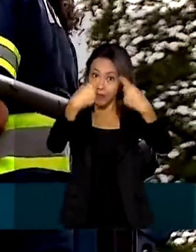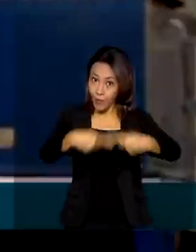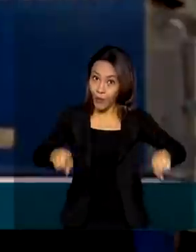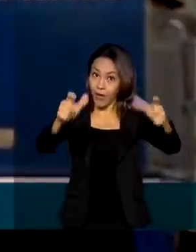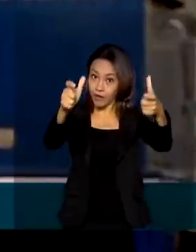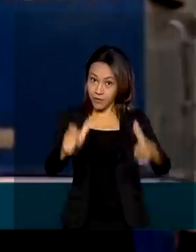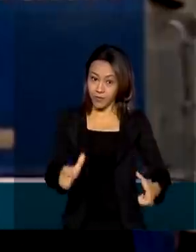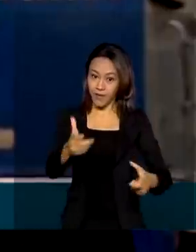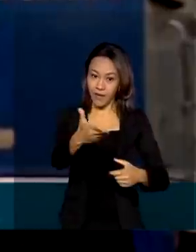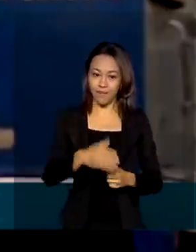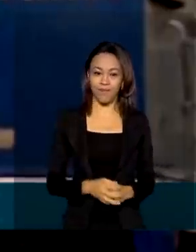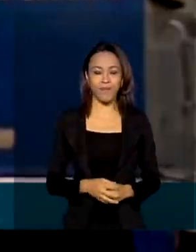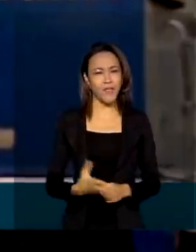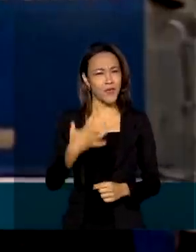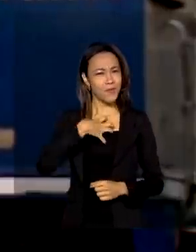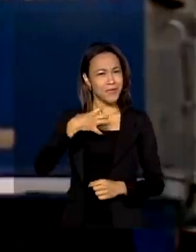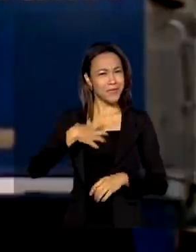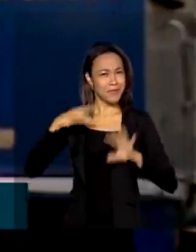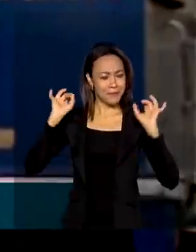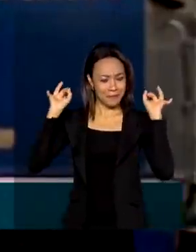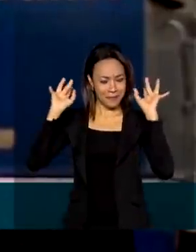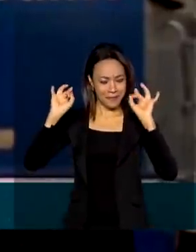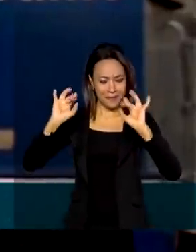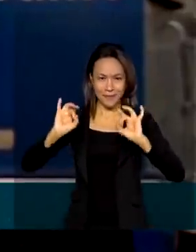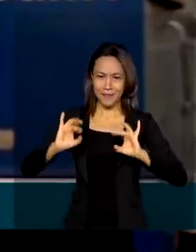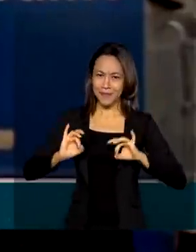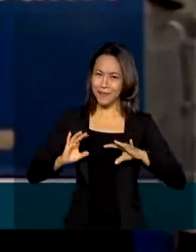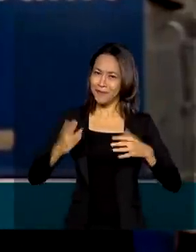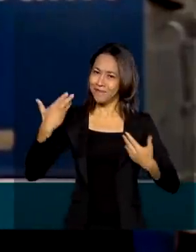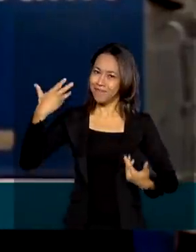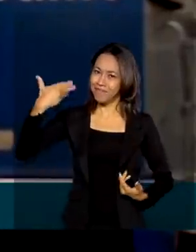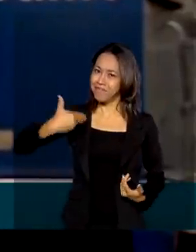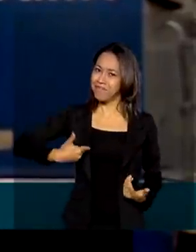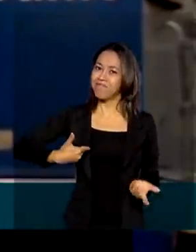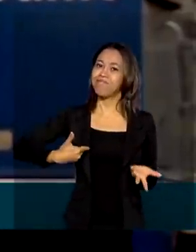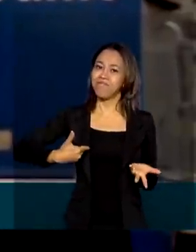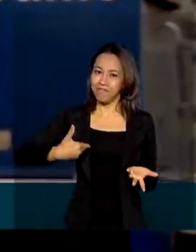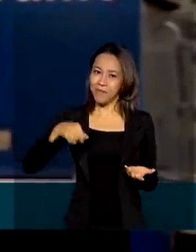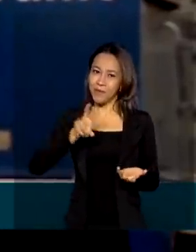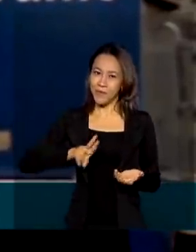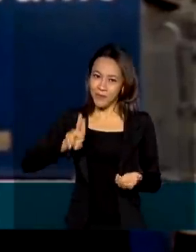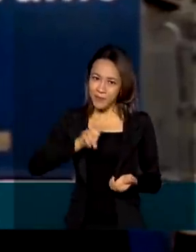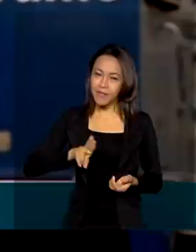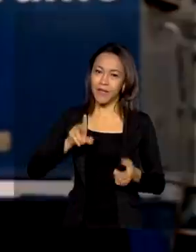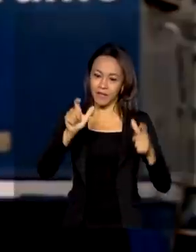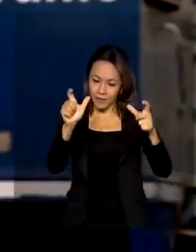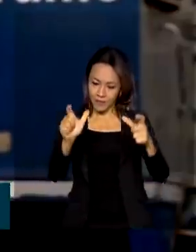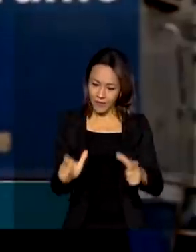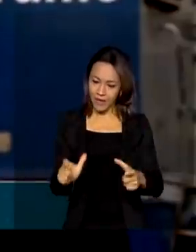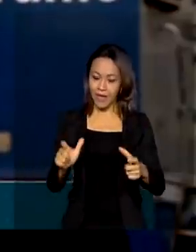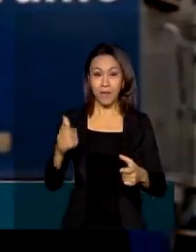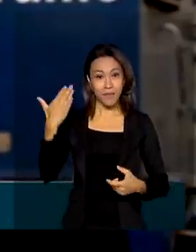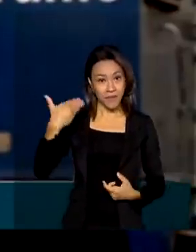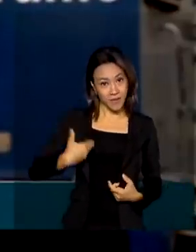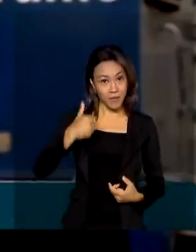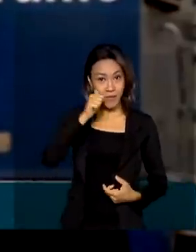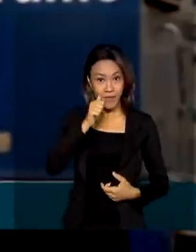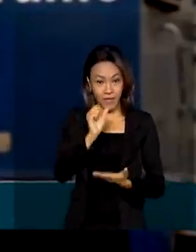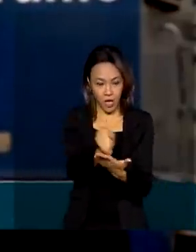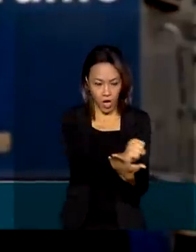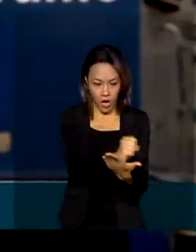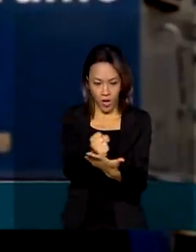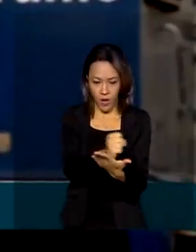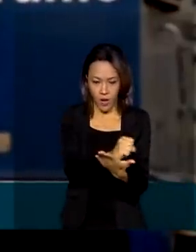São Simão. Eu me sinto muito privilegiada por utilizar esse terminal, por ser maquinista e